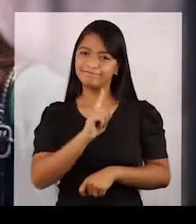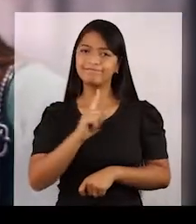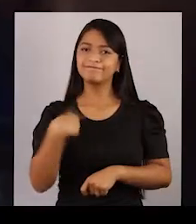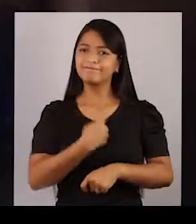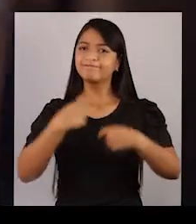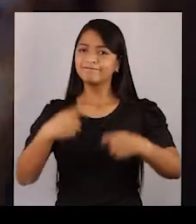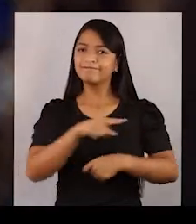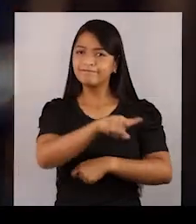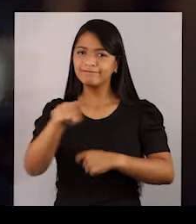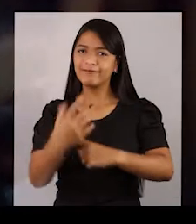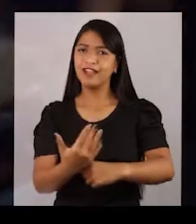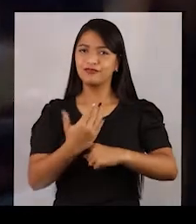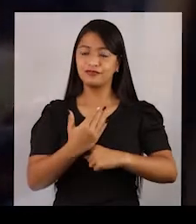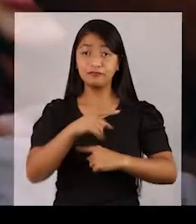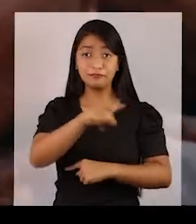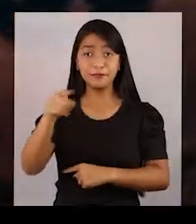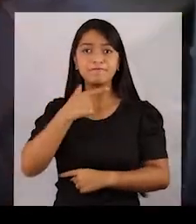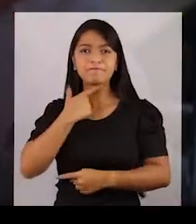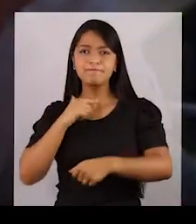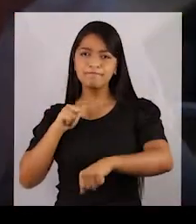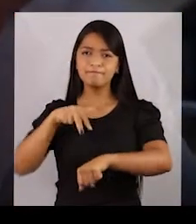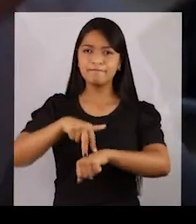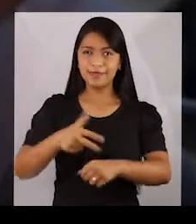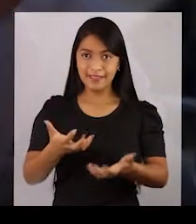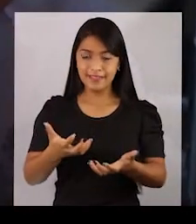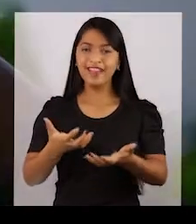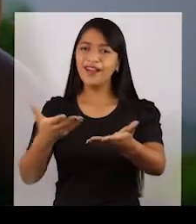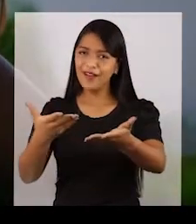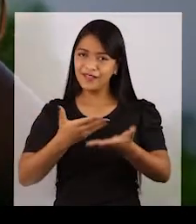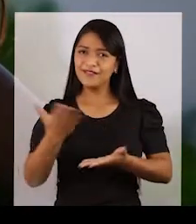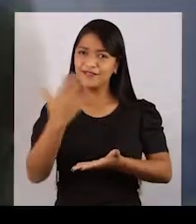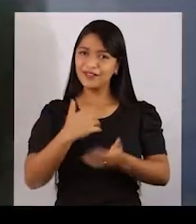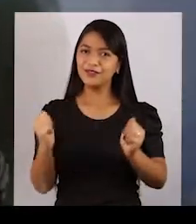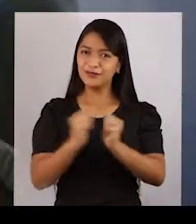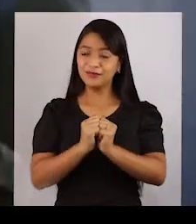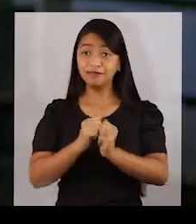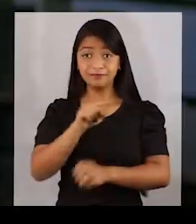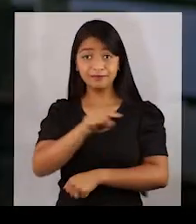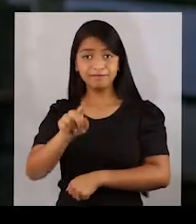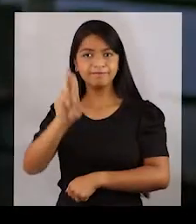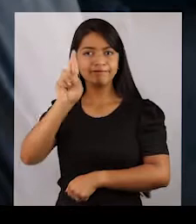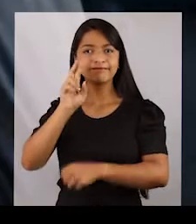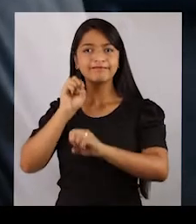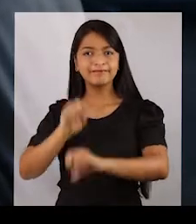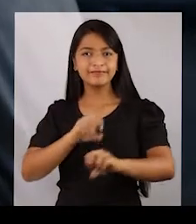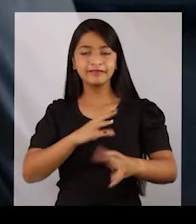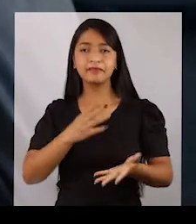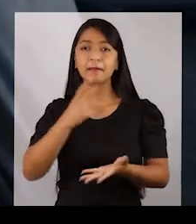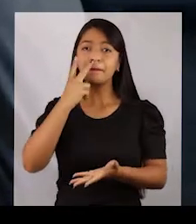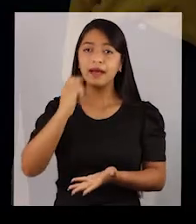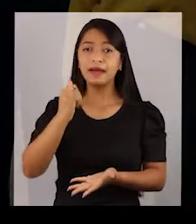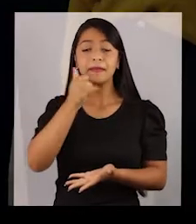deseja ser protagonista nessa causa. Você que educa. Mães e pais. Lideranças públicas e